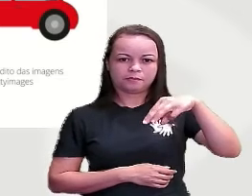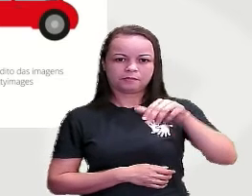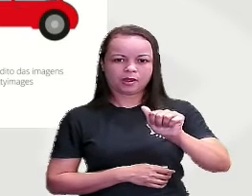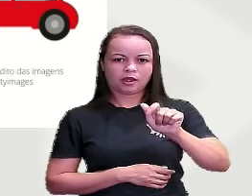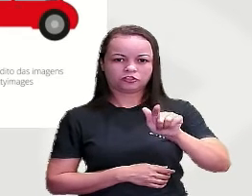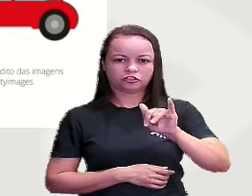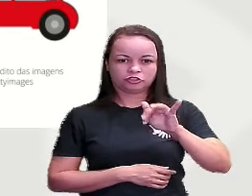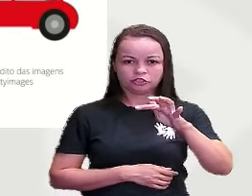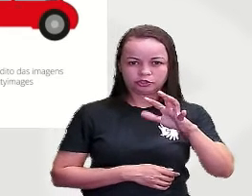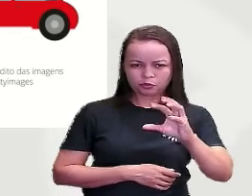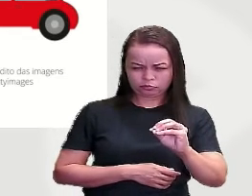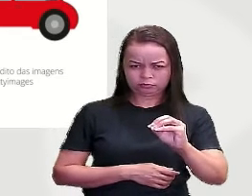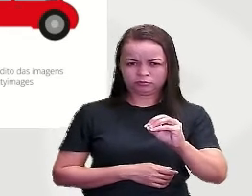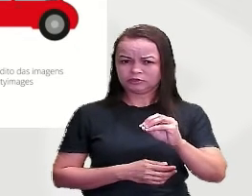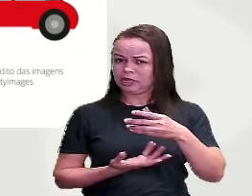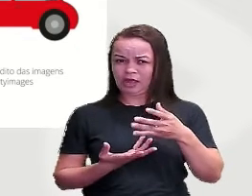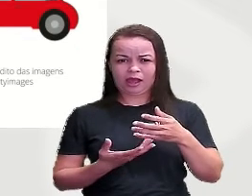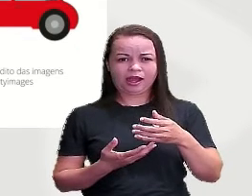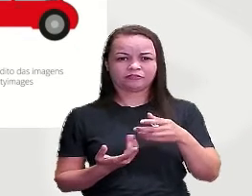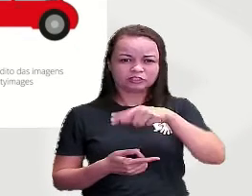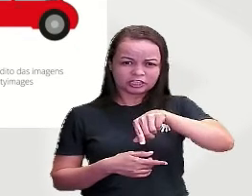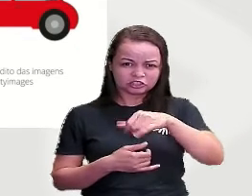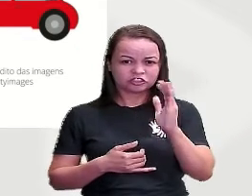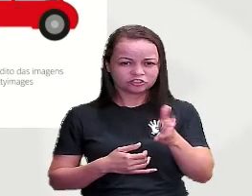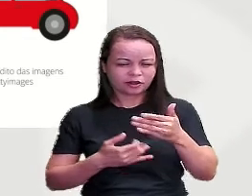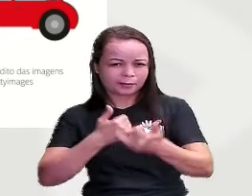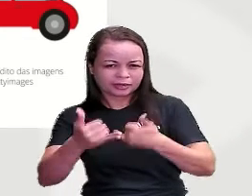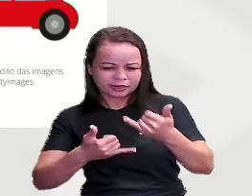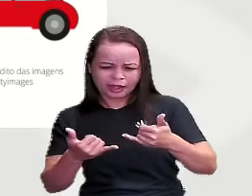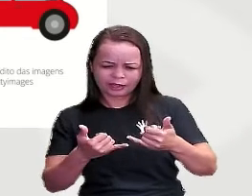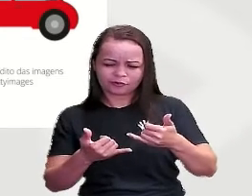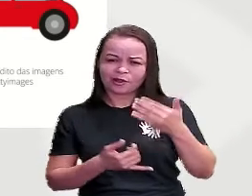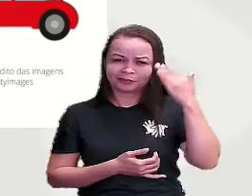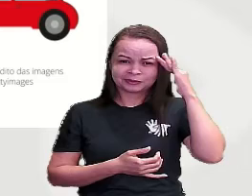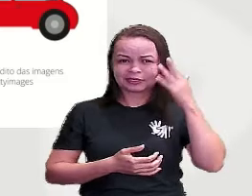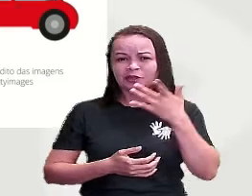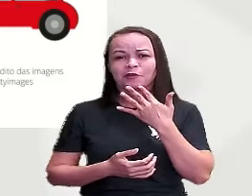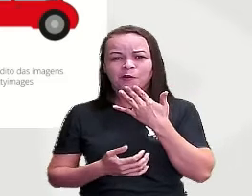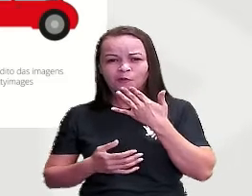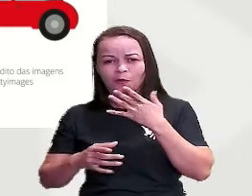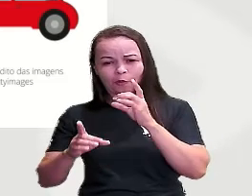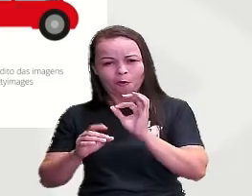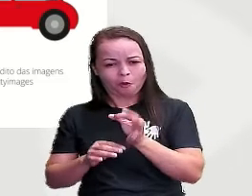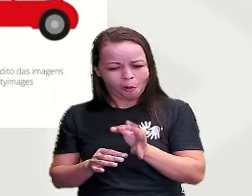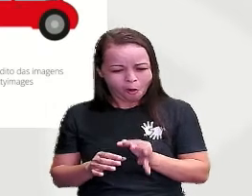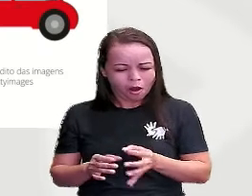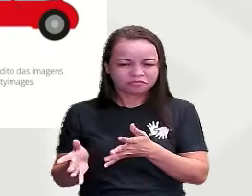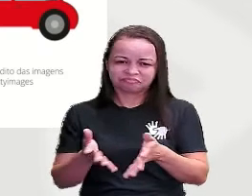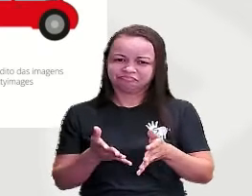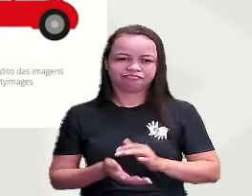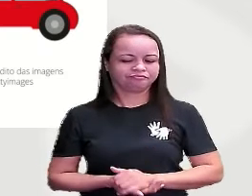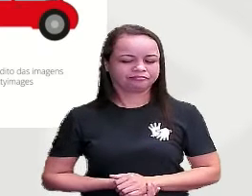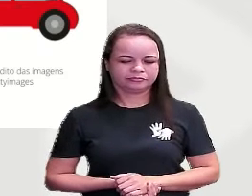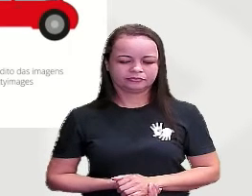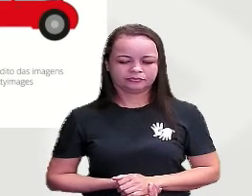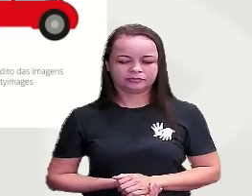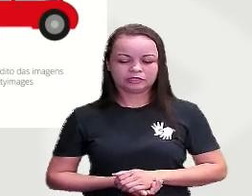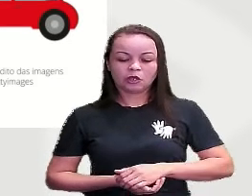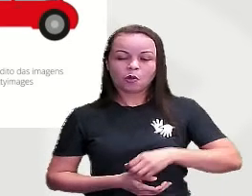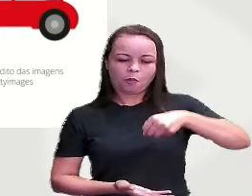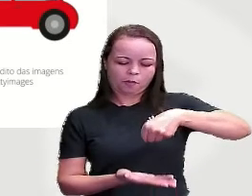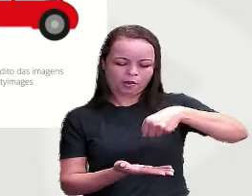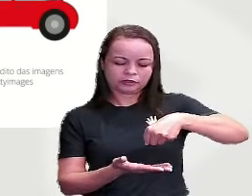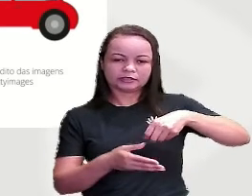Nossa, me enrolo toda vez Para poder achar as cores corretas do cubo mágico Um baldezinho de areia